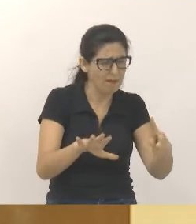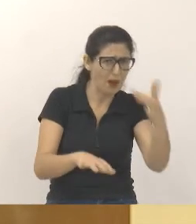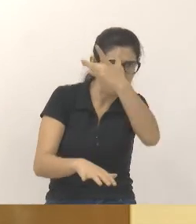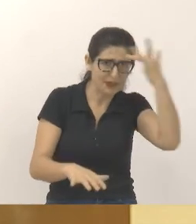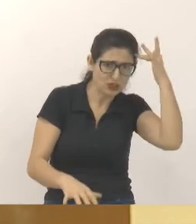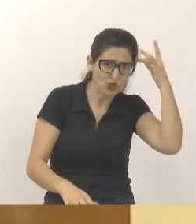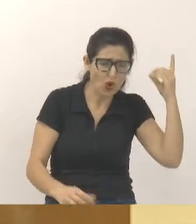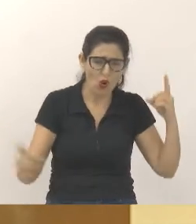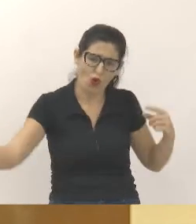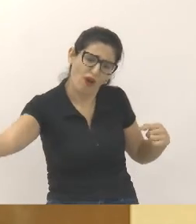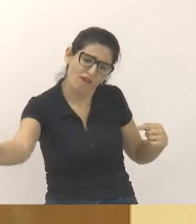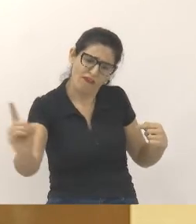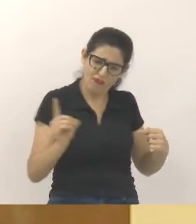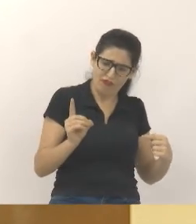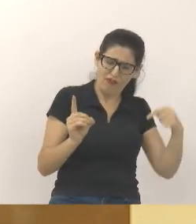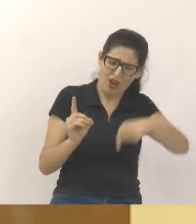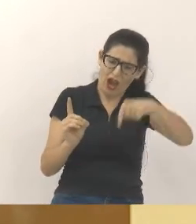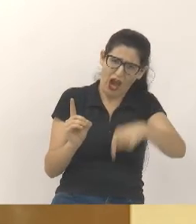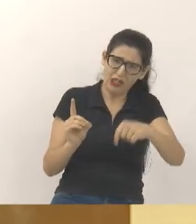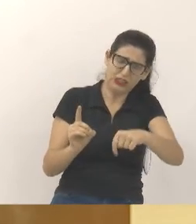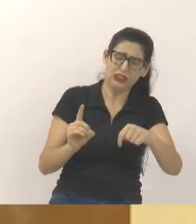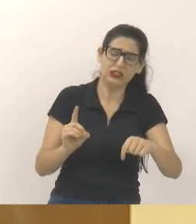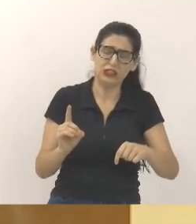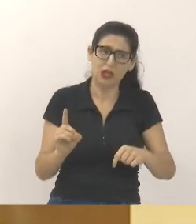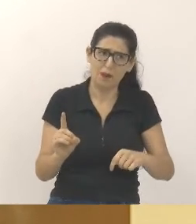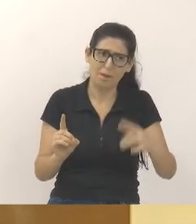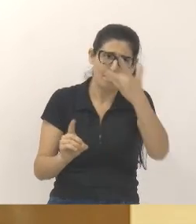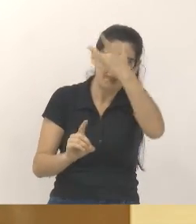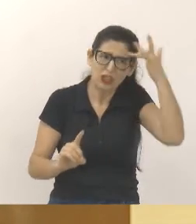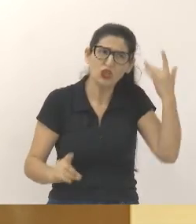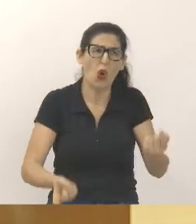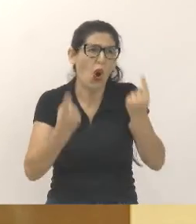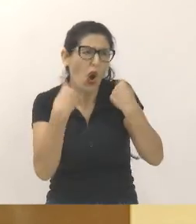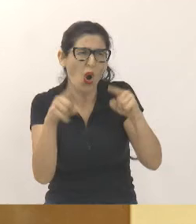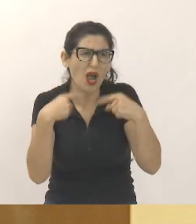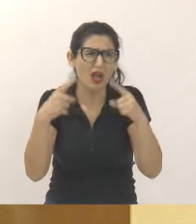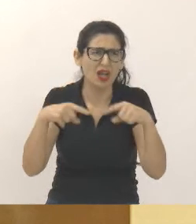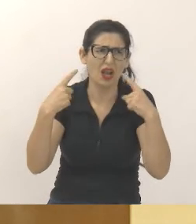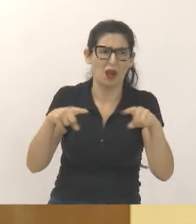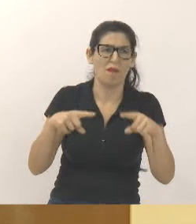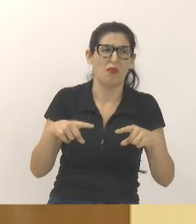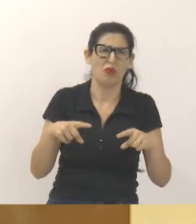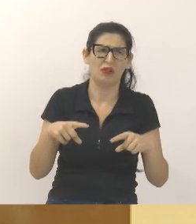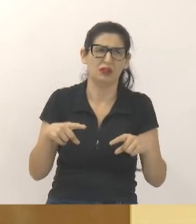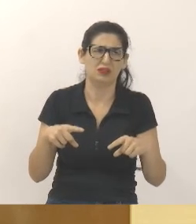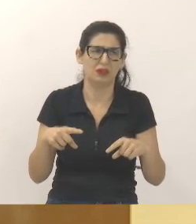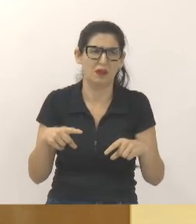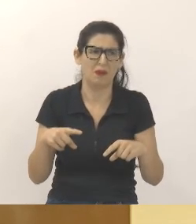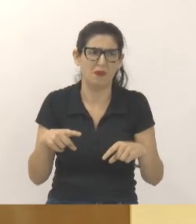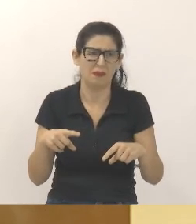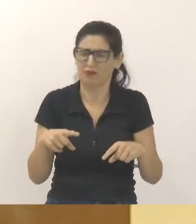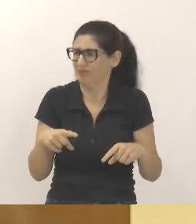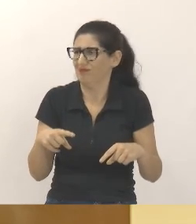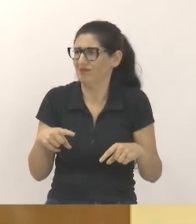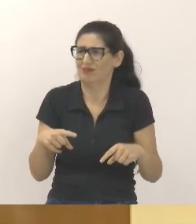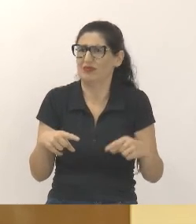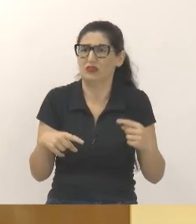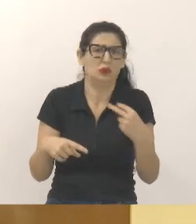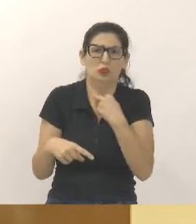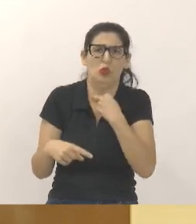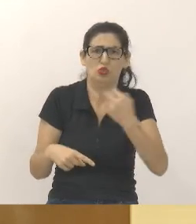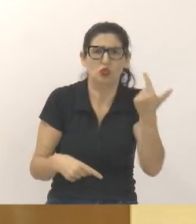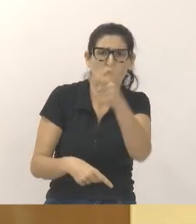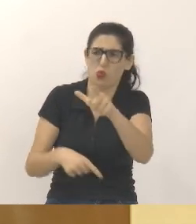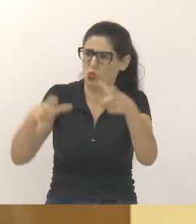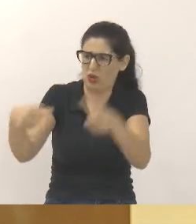usuário que reclamou justamente dessa impossibilidade. Então, por favor,